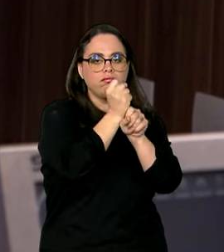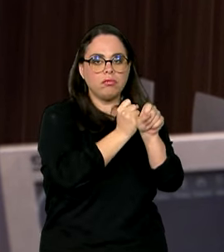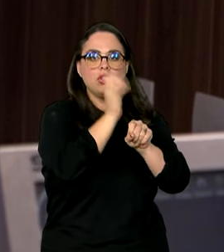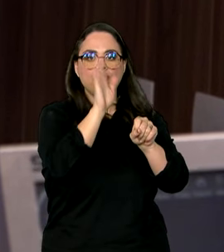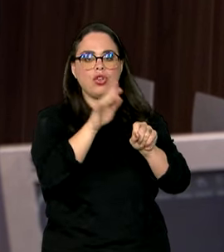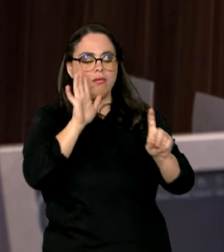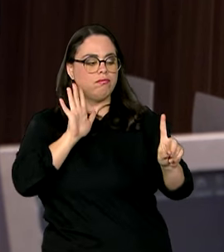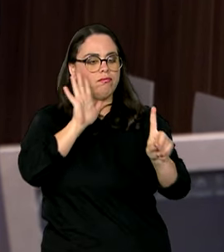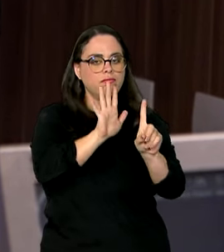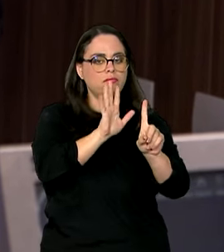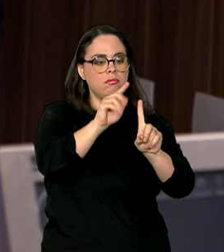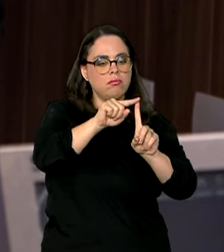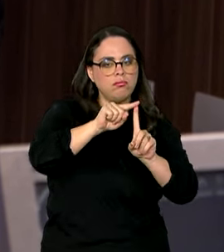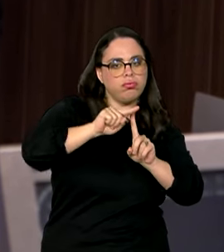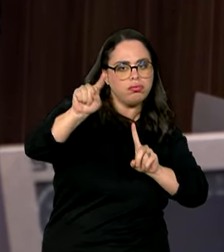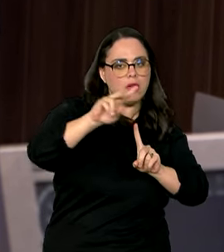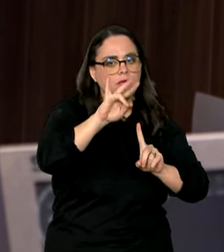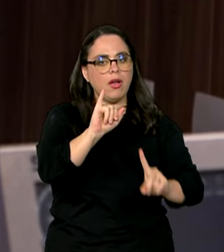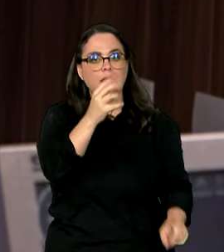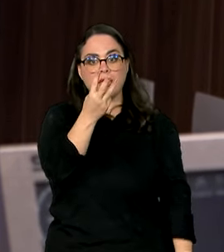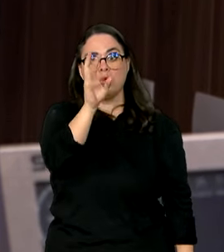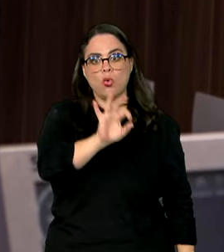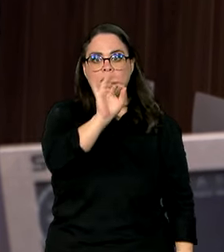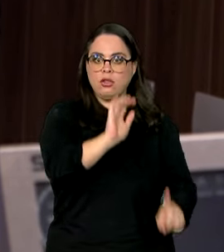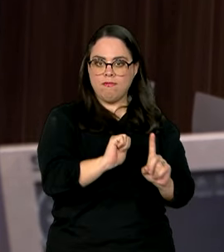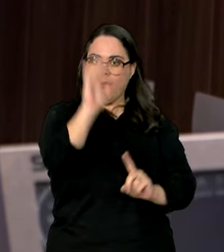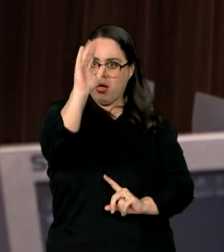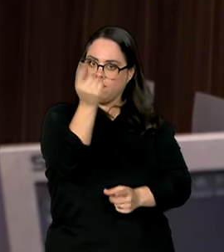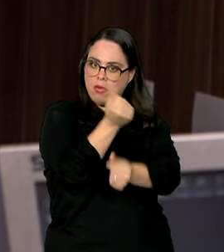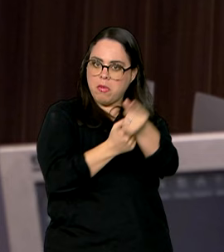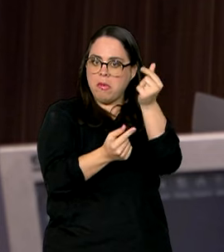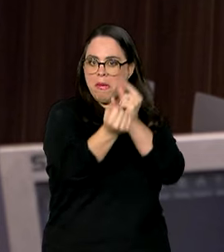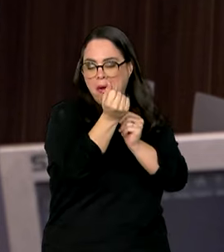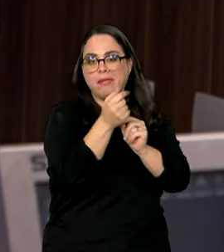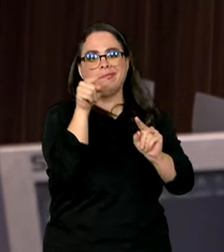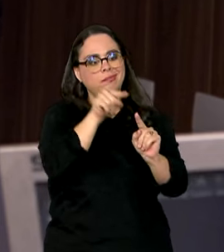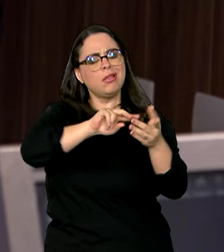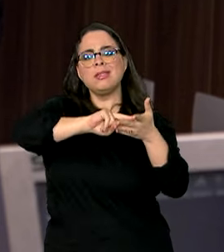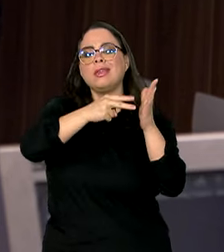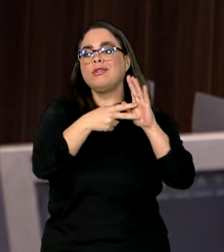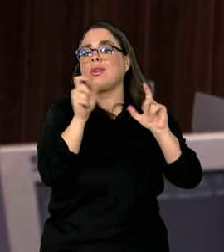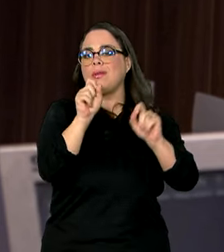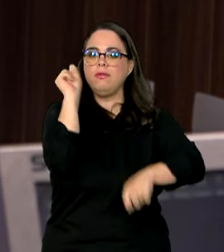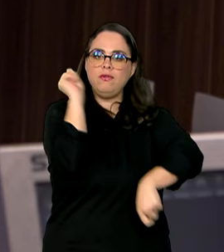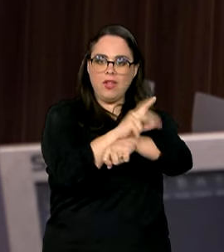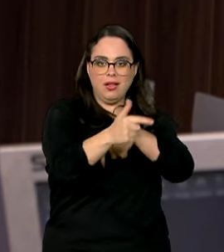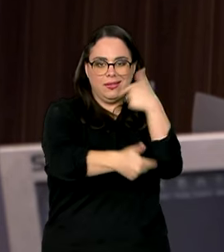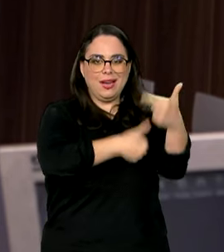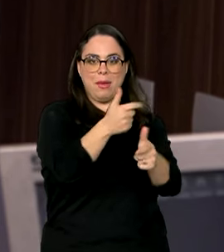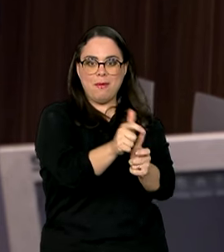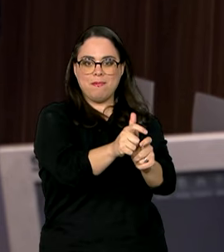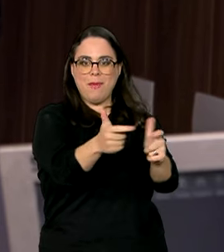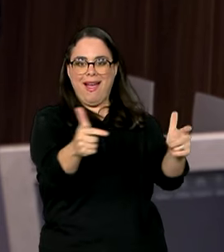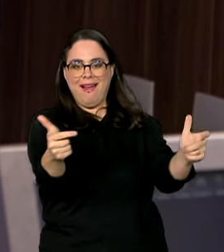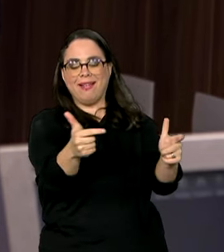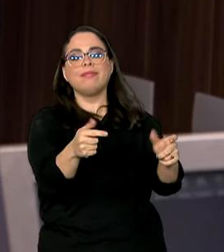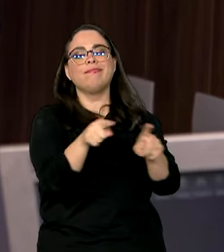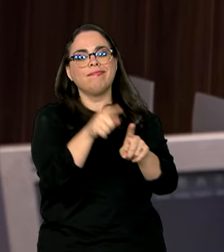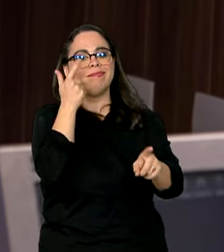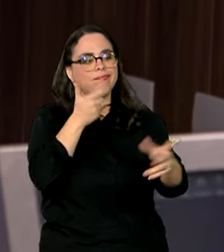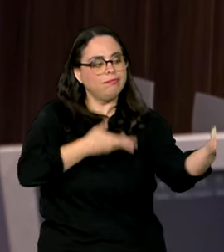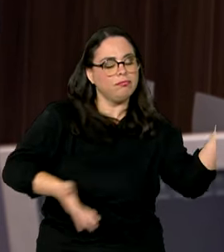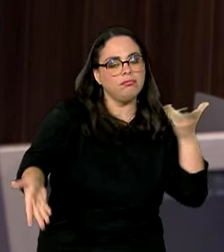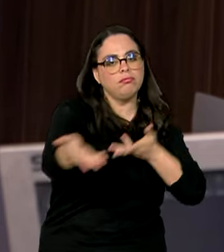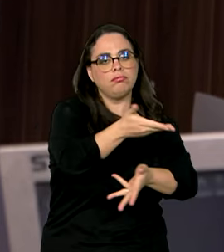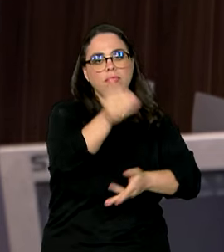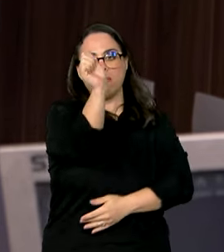projeta um crescimento de mais de 3%, e isso significa gerar empregos para todos